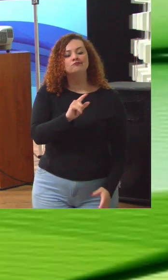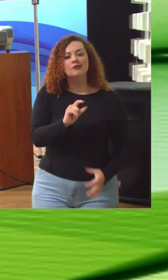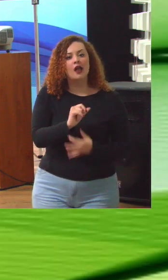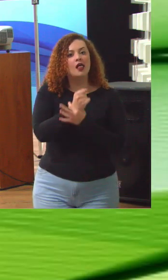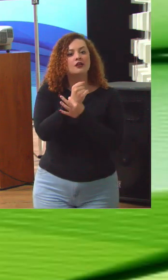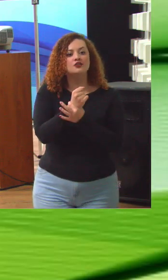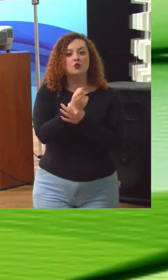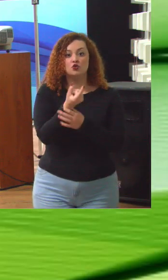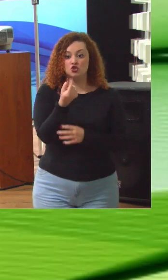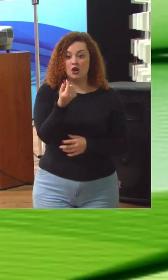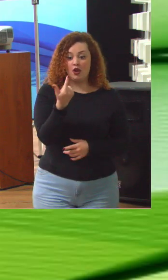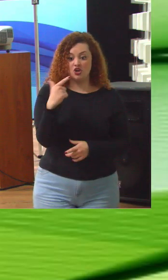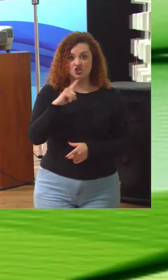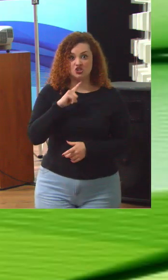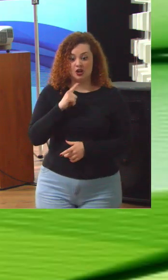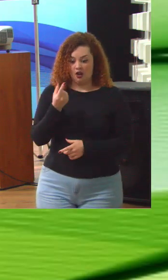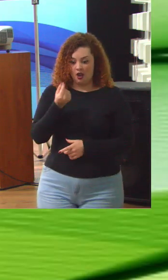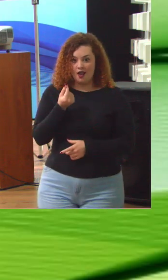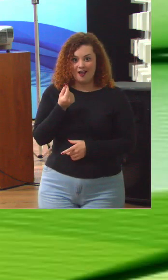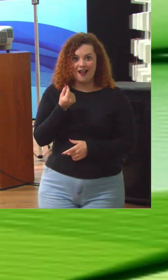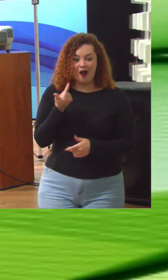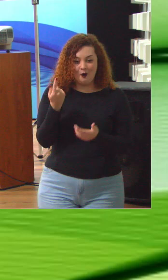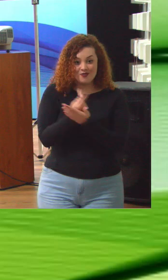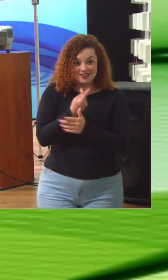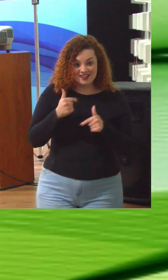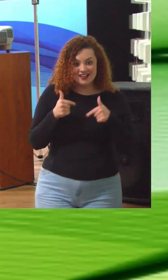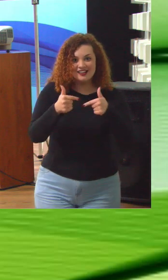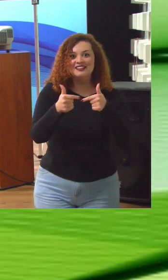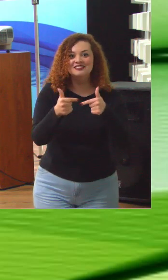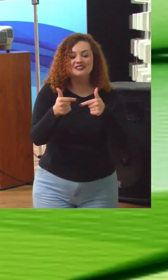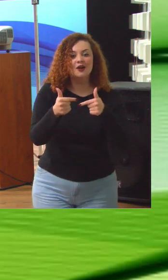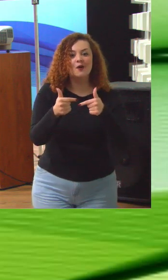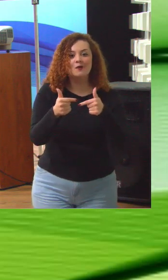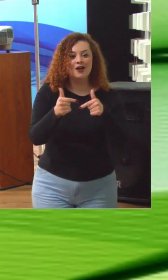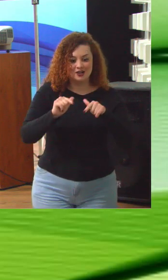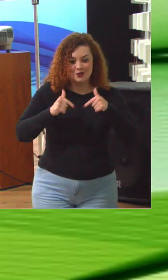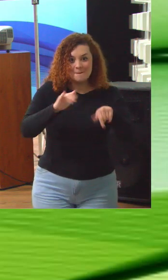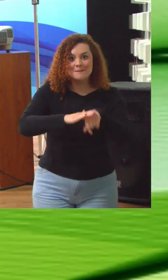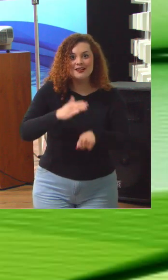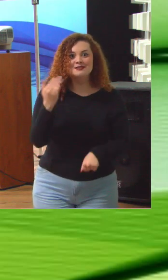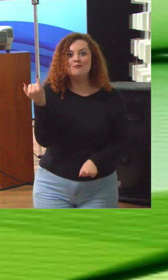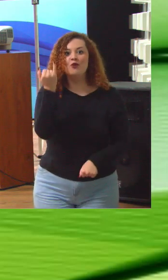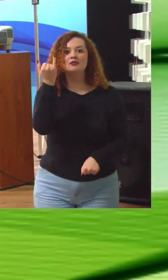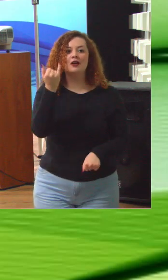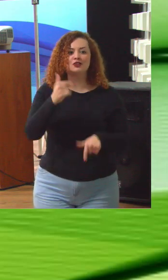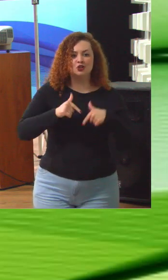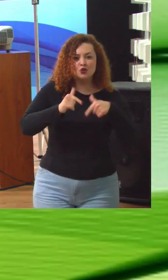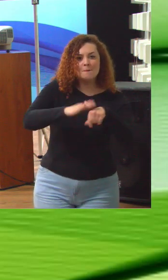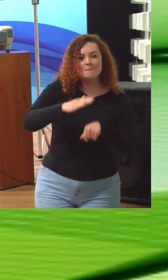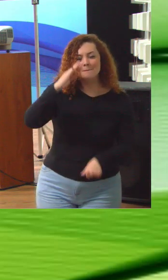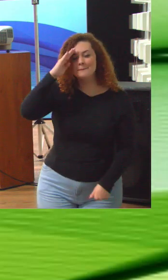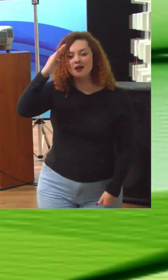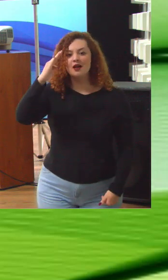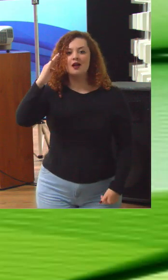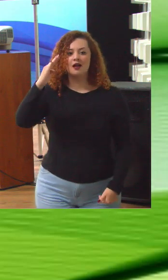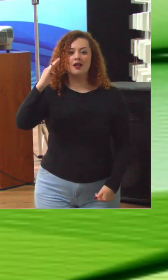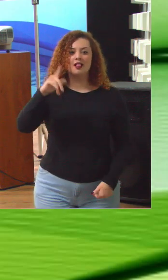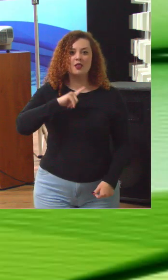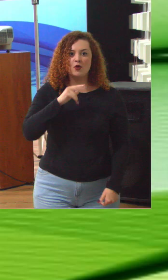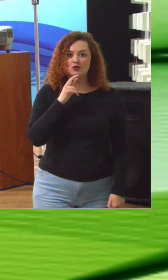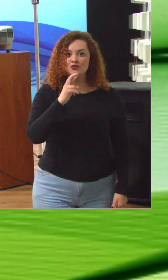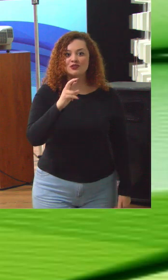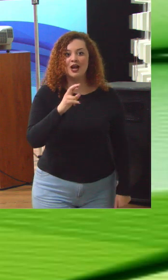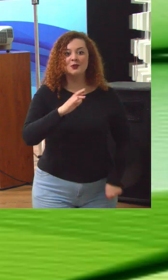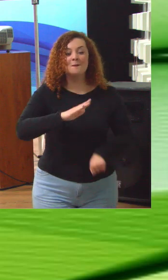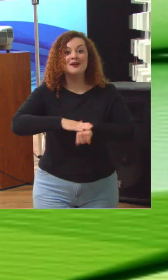que é colocado na nossa mão seja colocado nas ações mais prioritárias naquelas que causam o maior resultado de negócio e o cliente que o cidadão